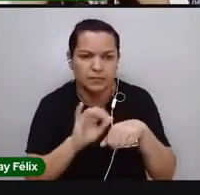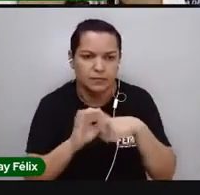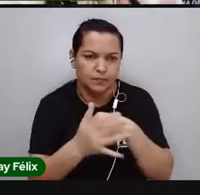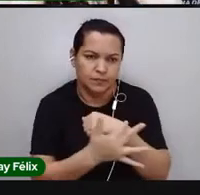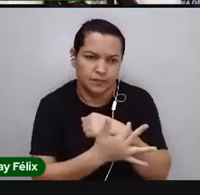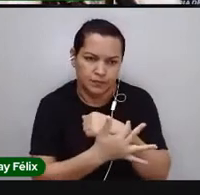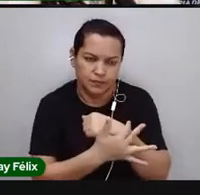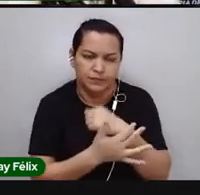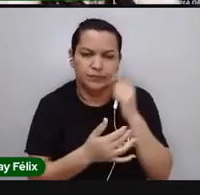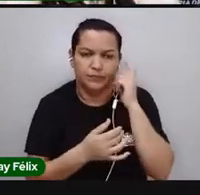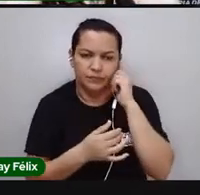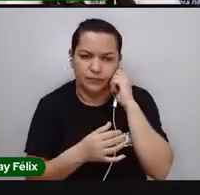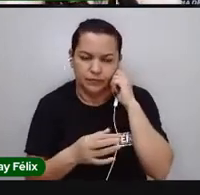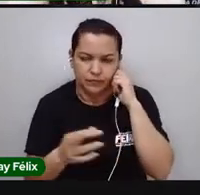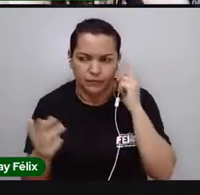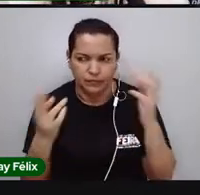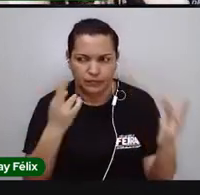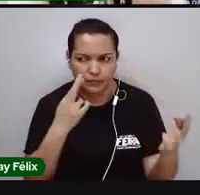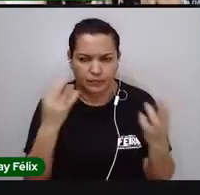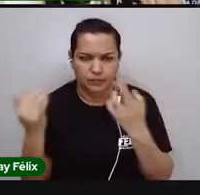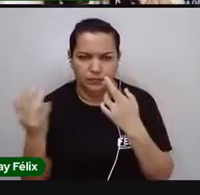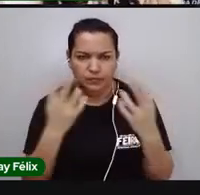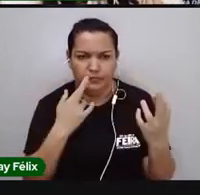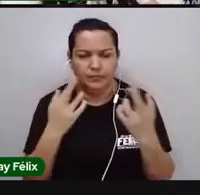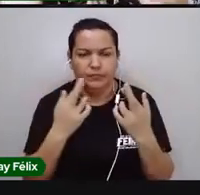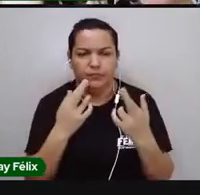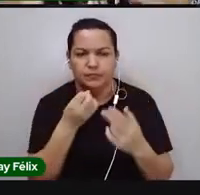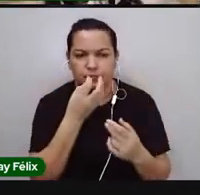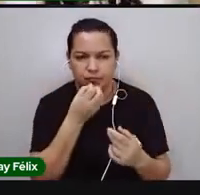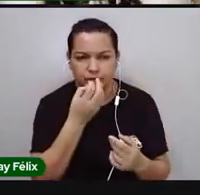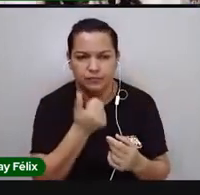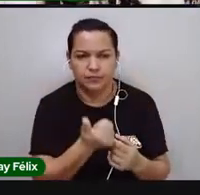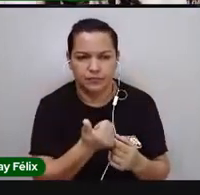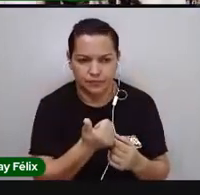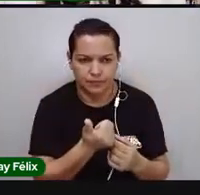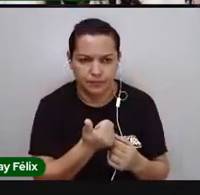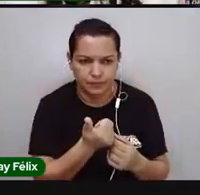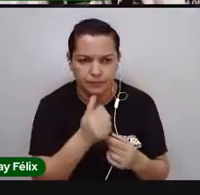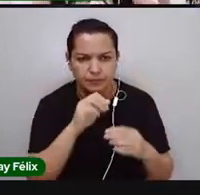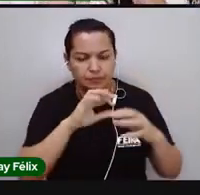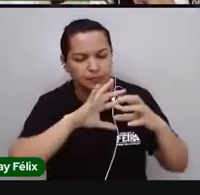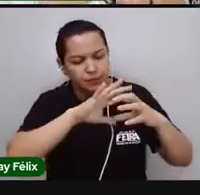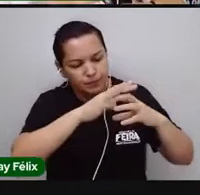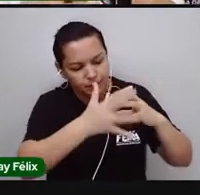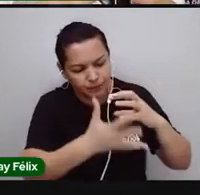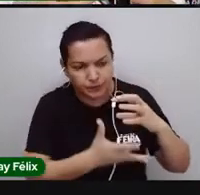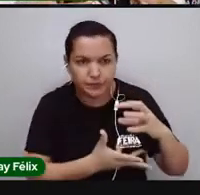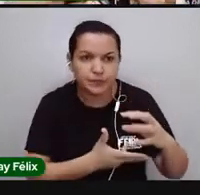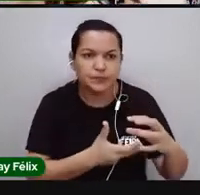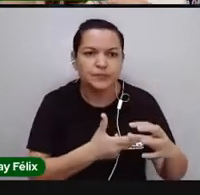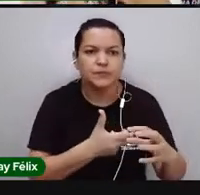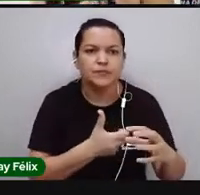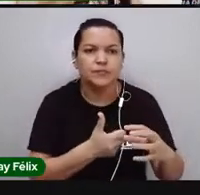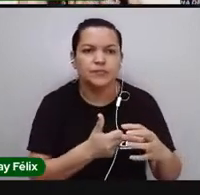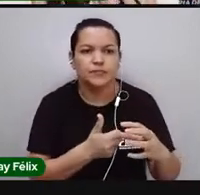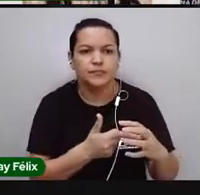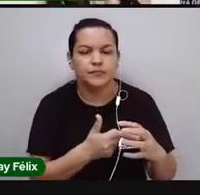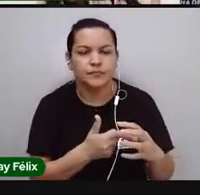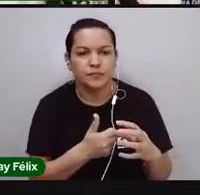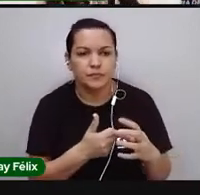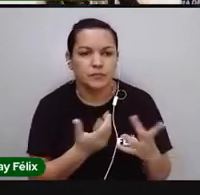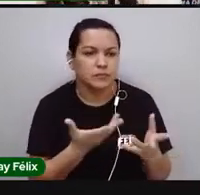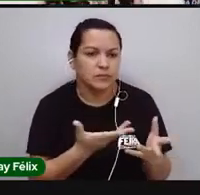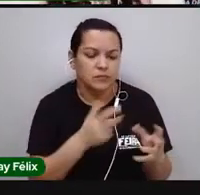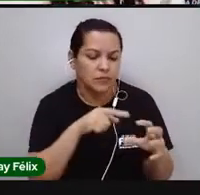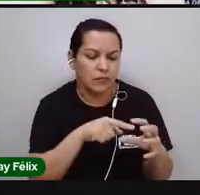muito nos resultados que a gente tem. E, além disso, todo o mundo, ele estava sendo